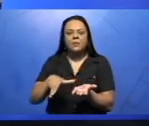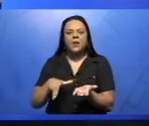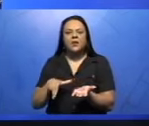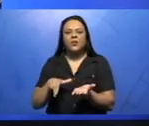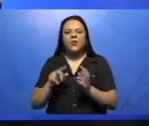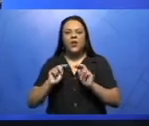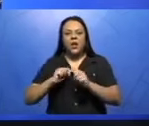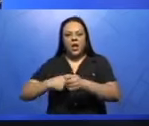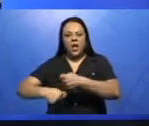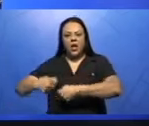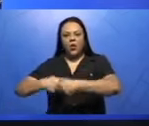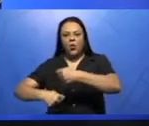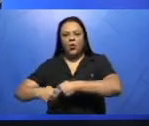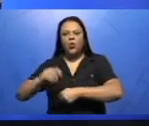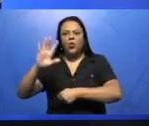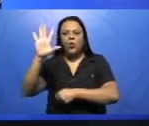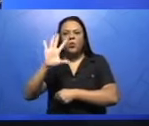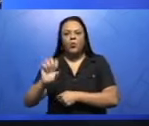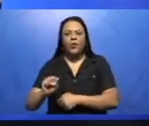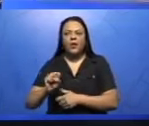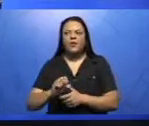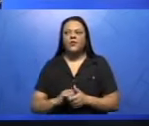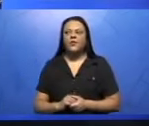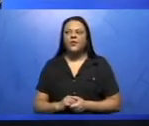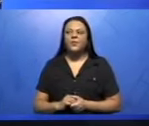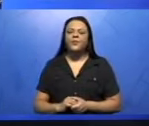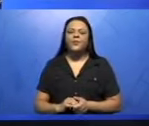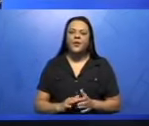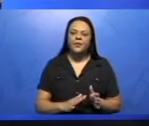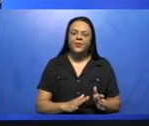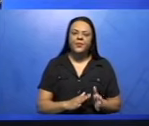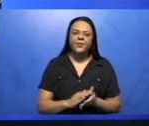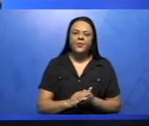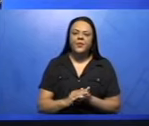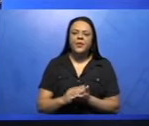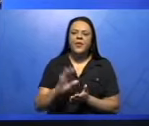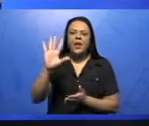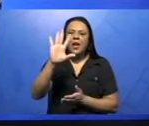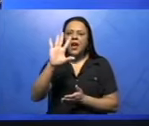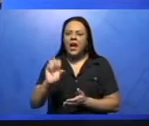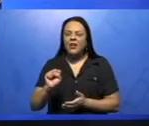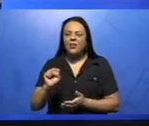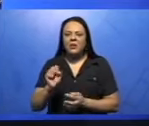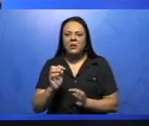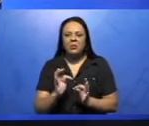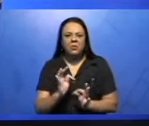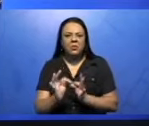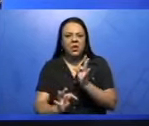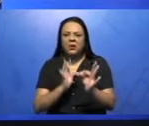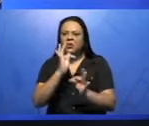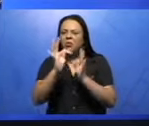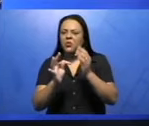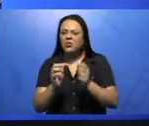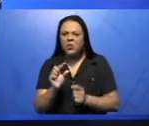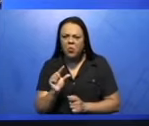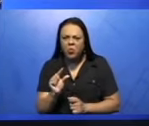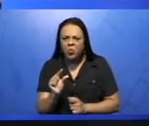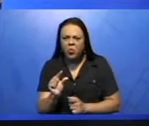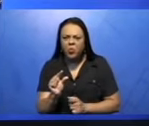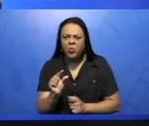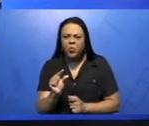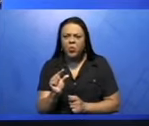De maneira geral, o continente africano convive com o baixo uso de tecnologia e com